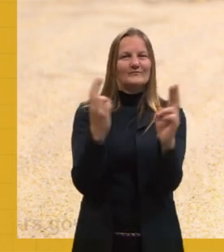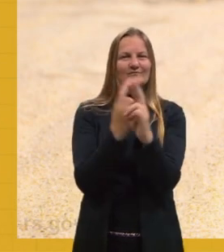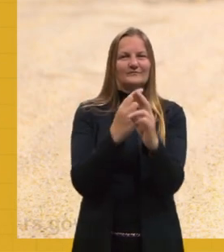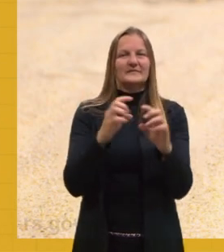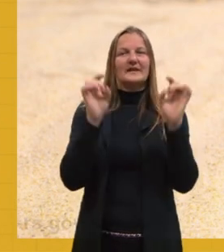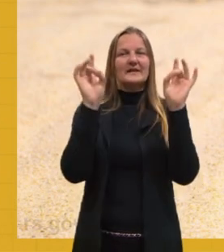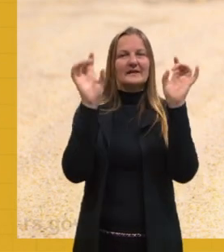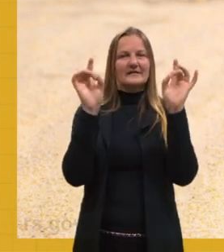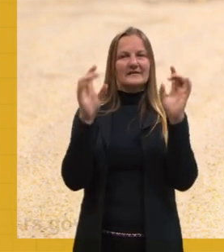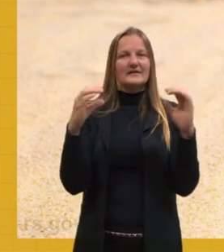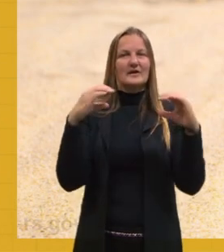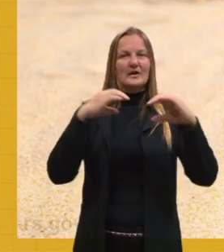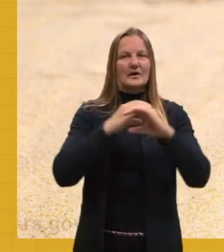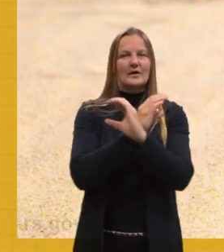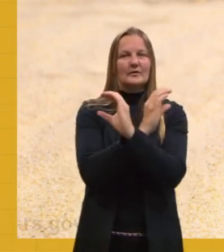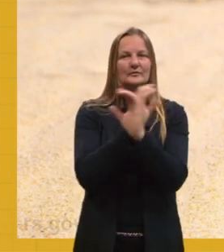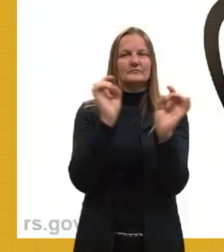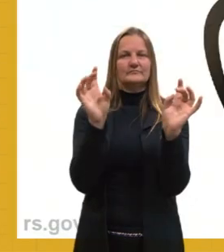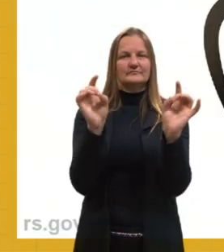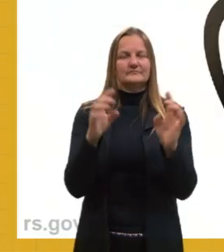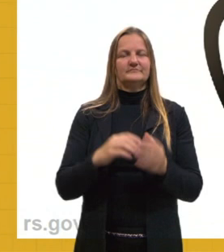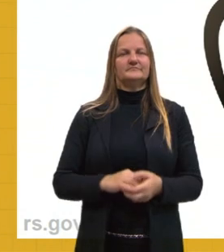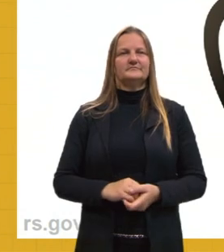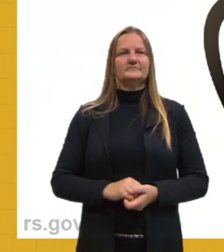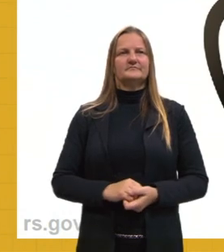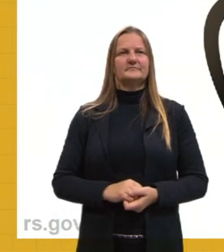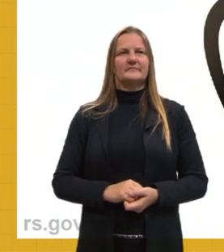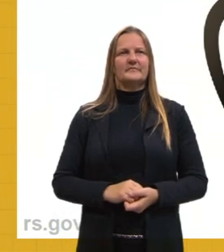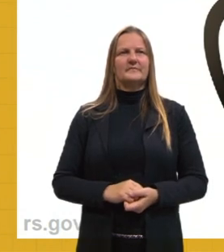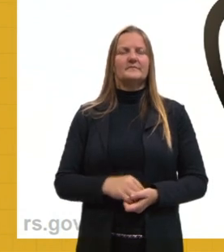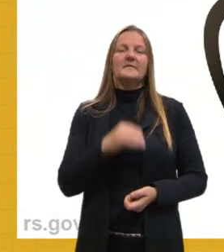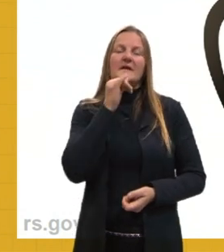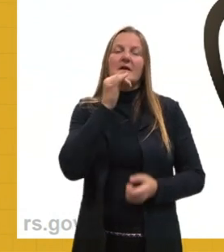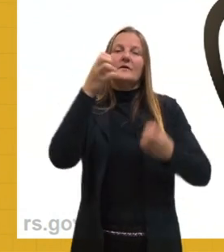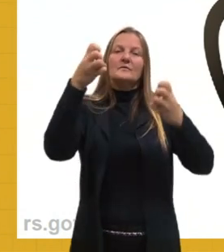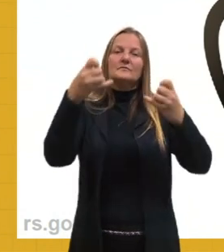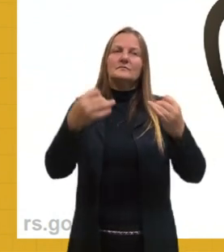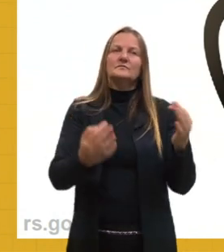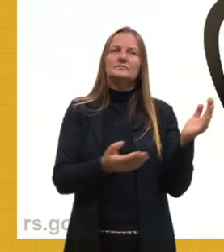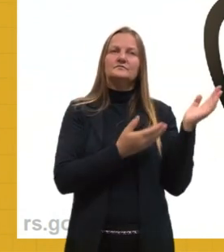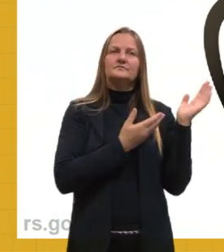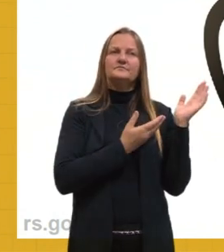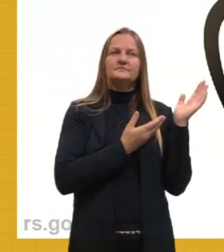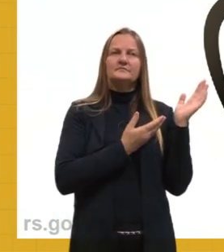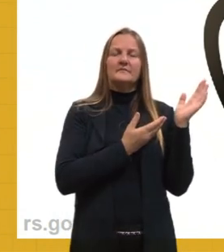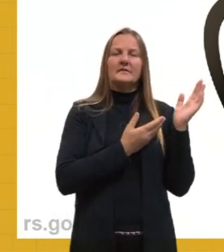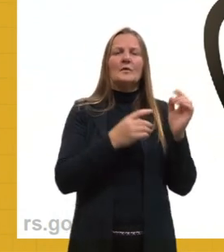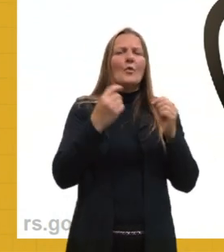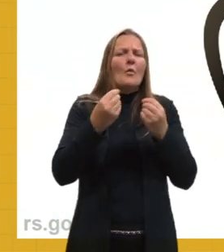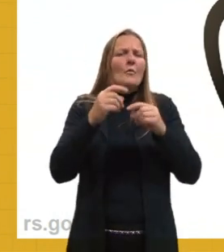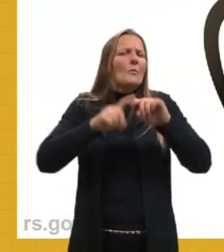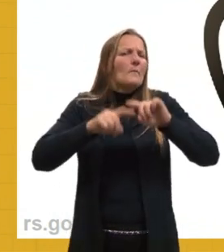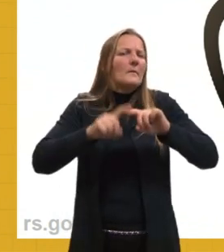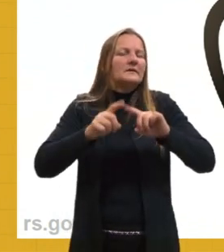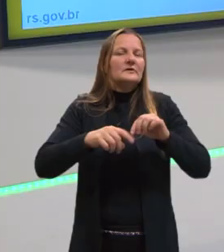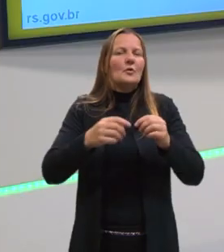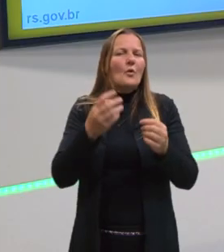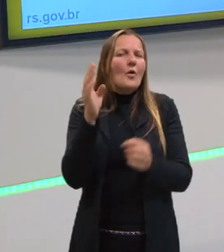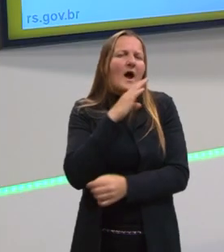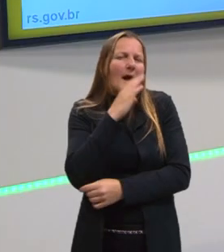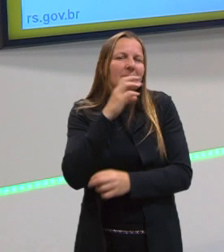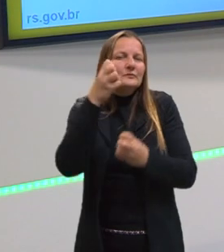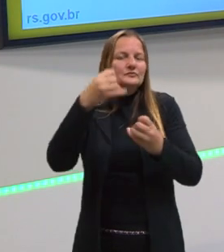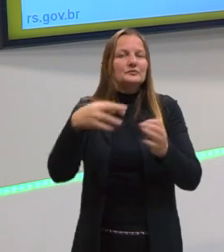específico que vai determinar, tá? Bom, agora os estados ou fases da matéria. Aqui a gente vai só fazer uma rápida